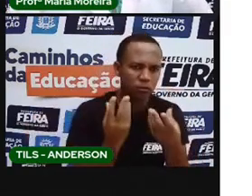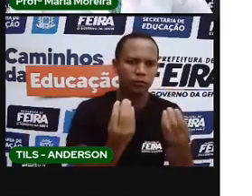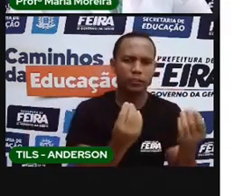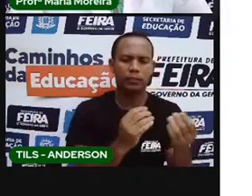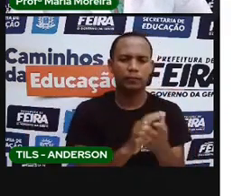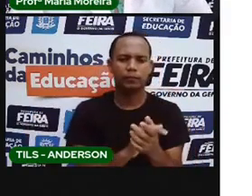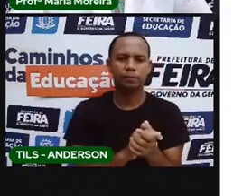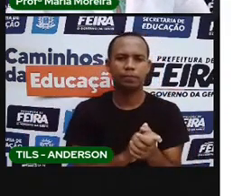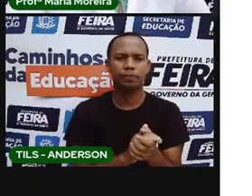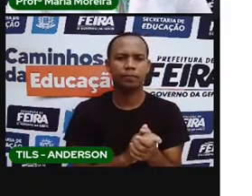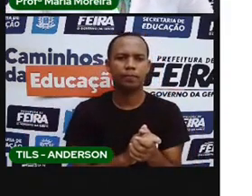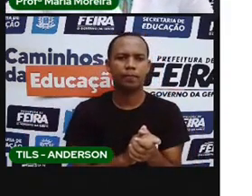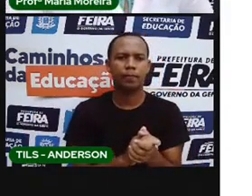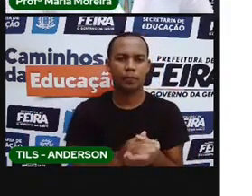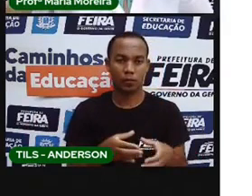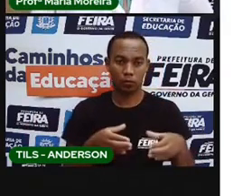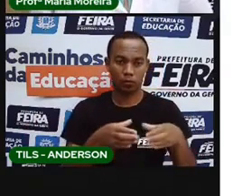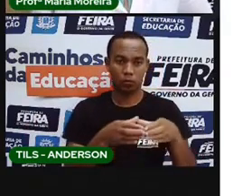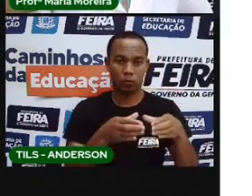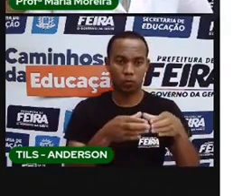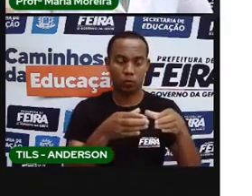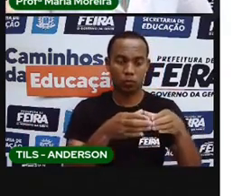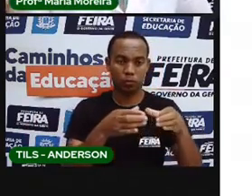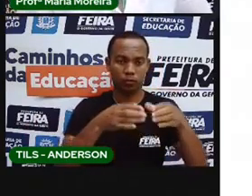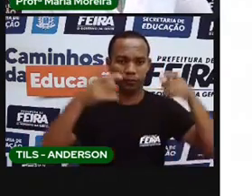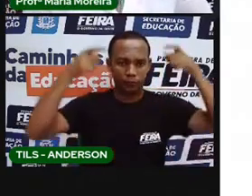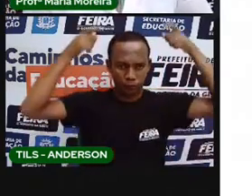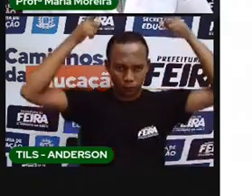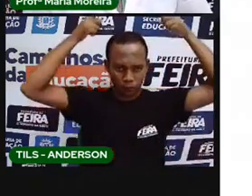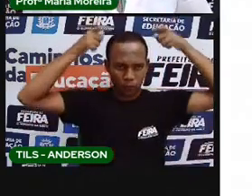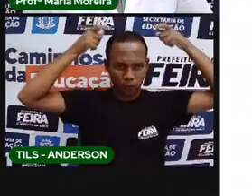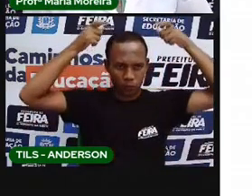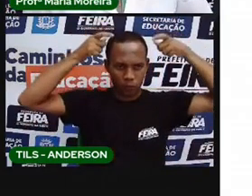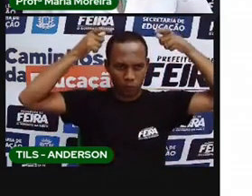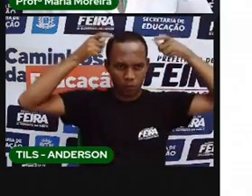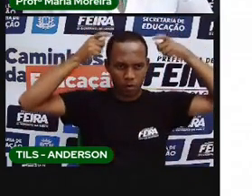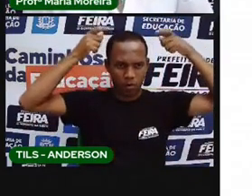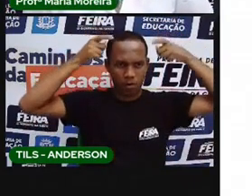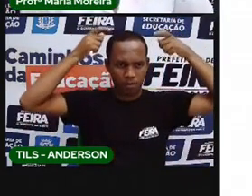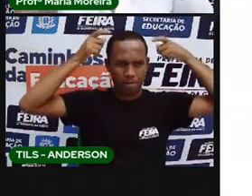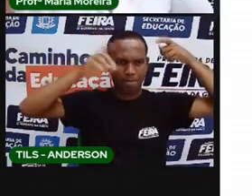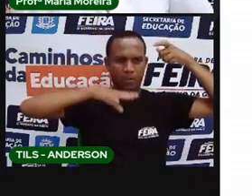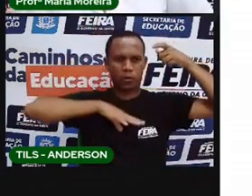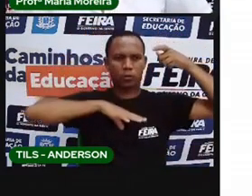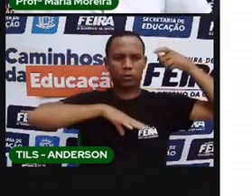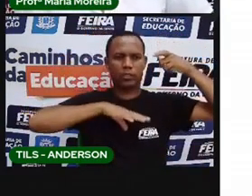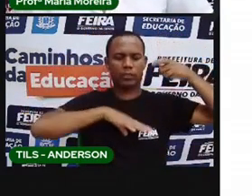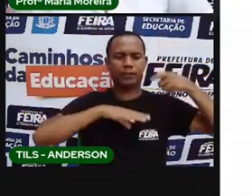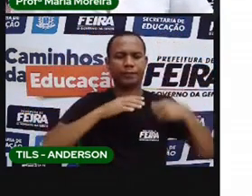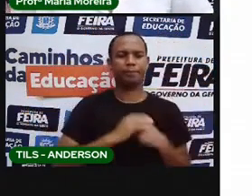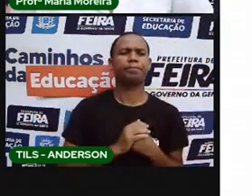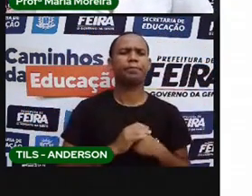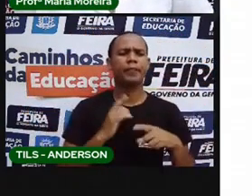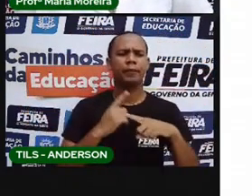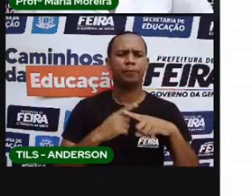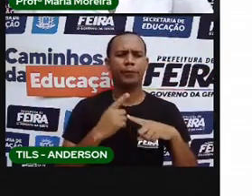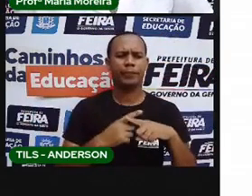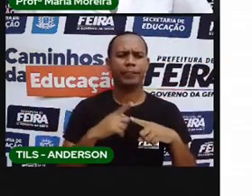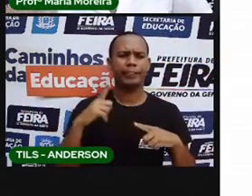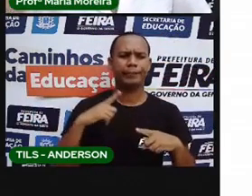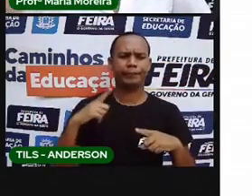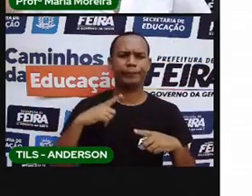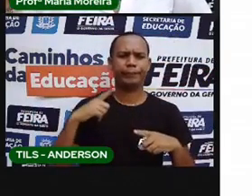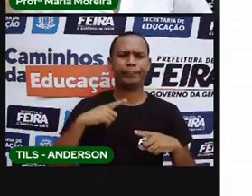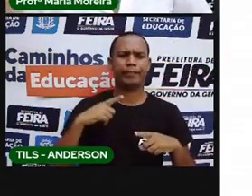Bom, a coroa portuguesa. Por que a prova está falando aqui sobre coroa portuguesa com vocês? Porque em Portugal existia o quê? O rei.